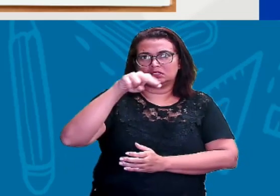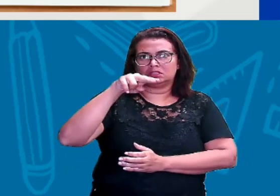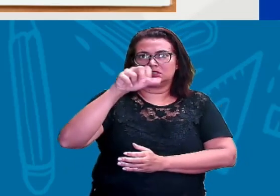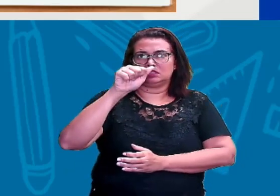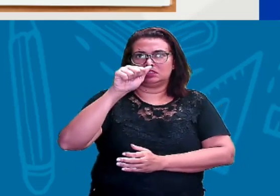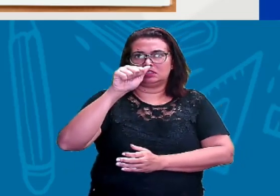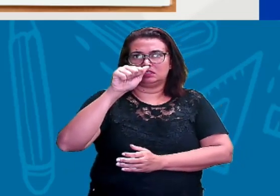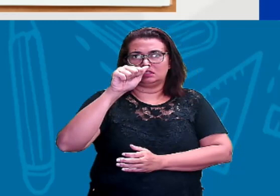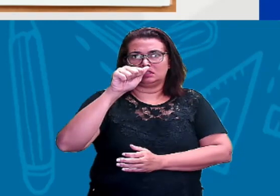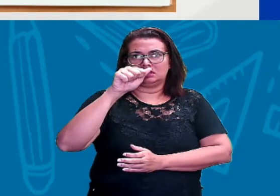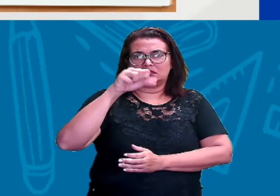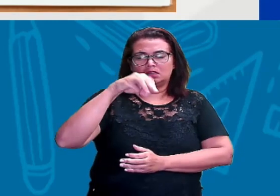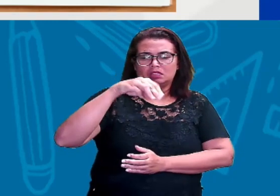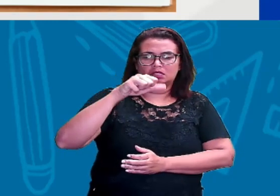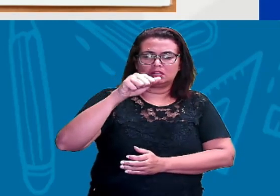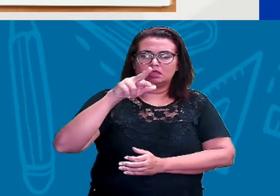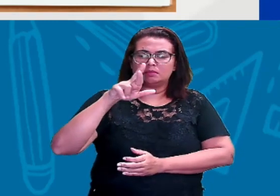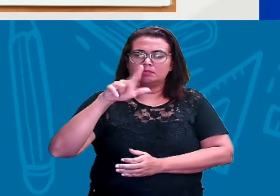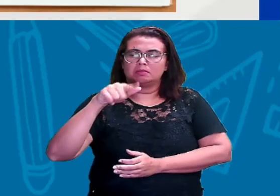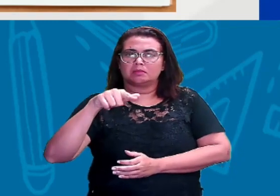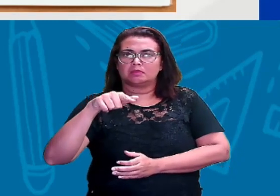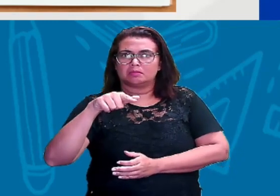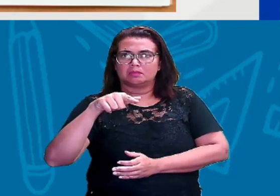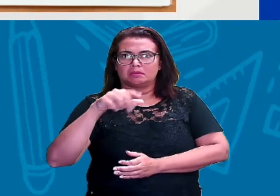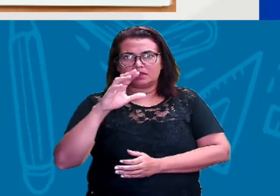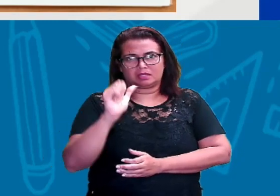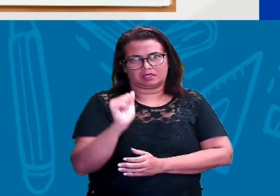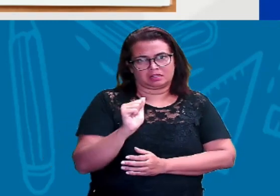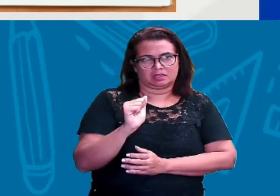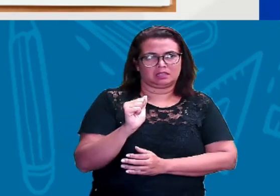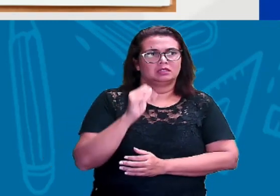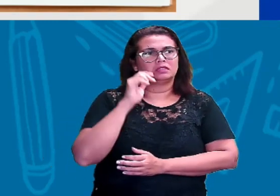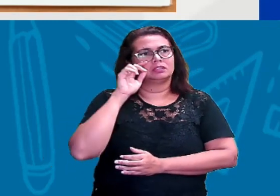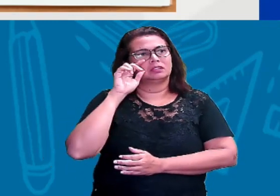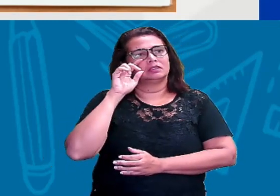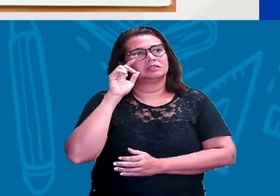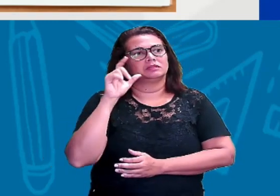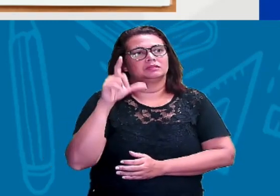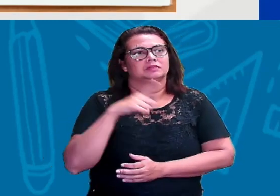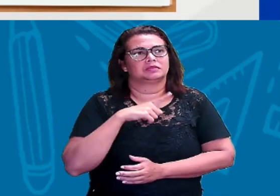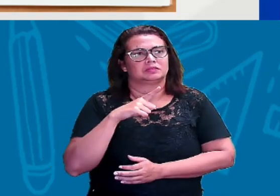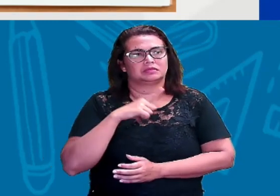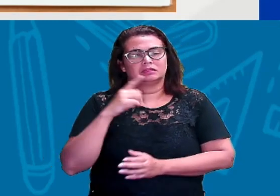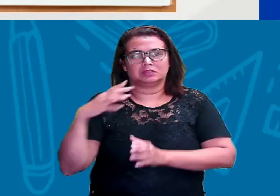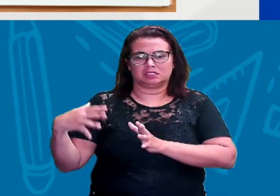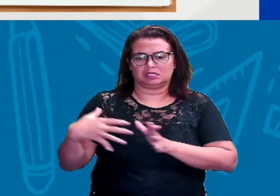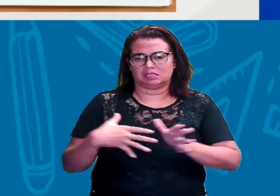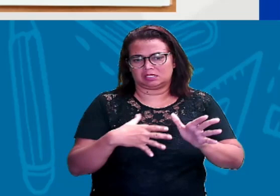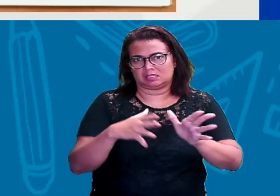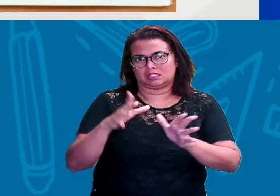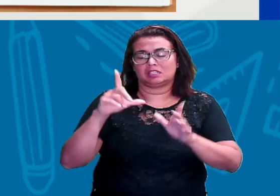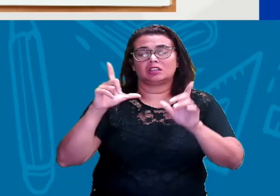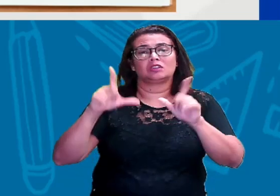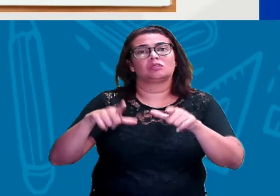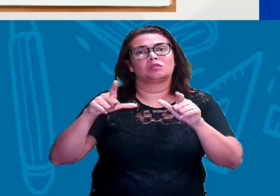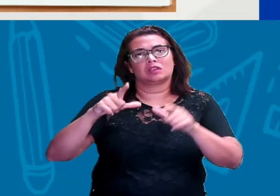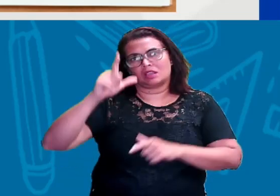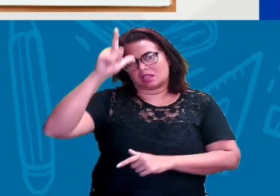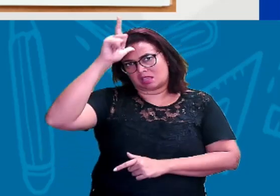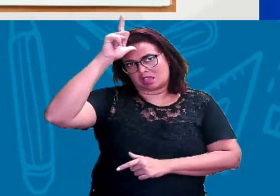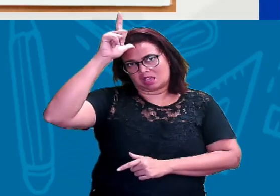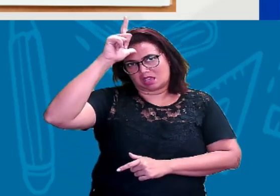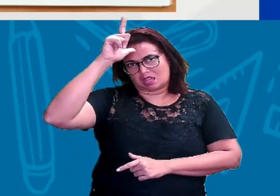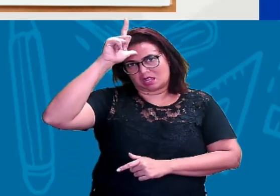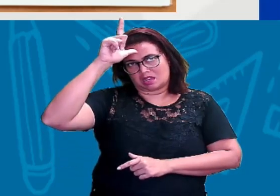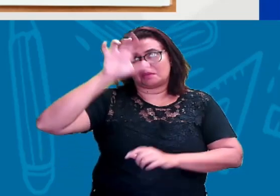próxima da Foz do Rio Elba e da região da Osten, na Alemanha. Então, a gente tem aí, ó,